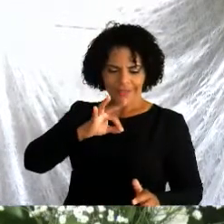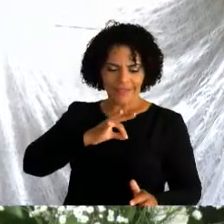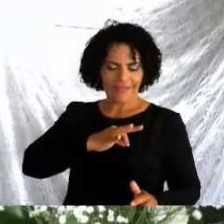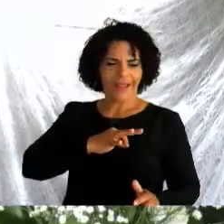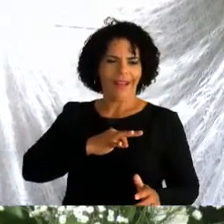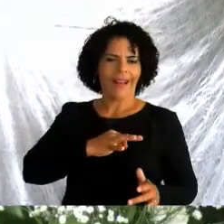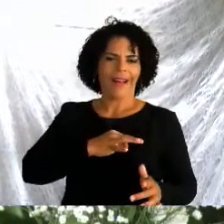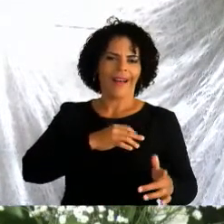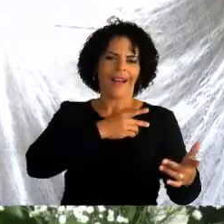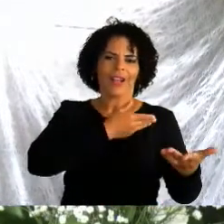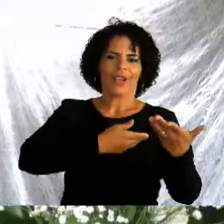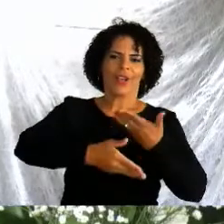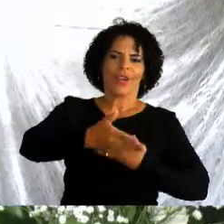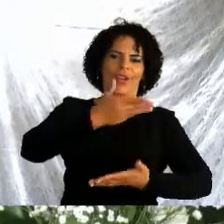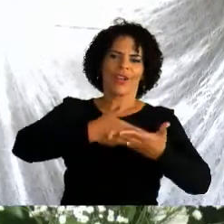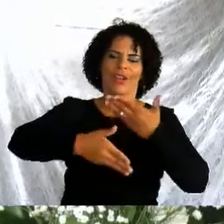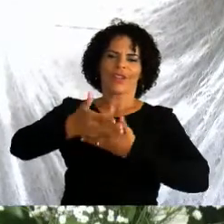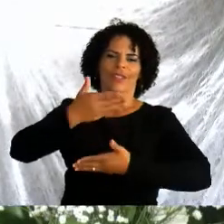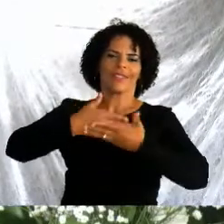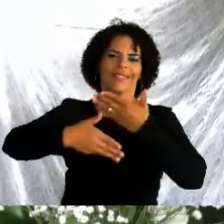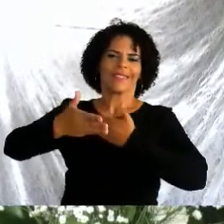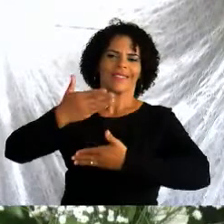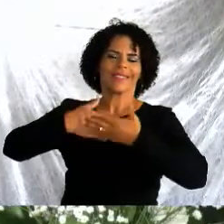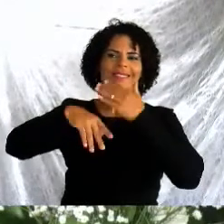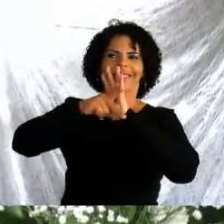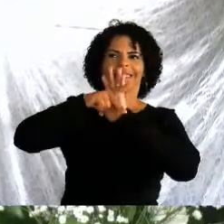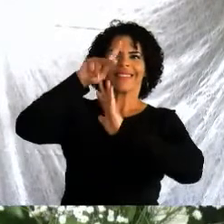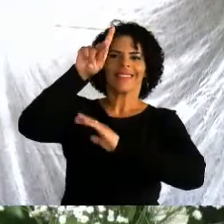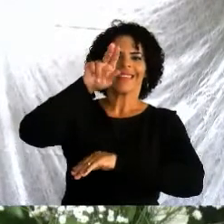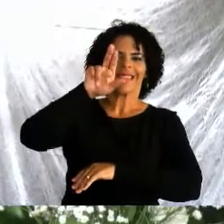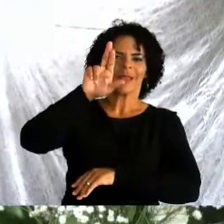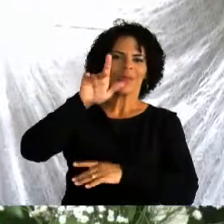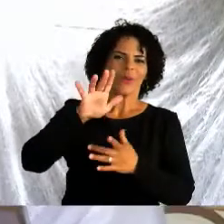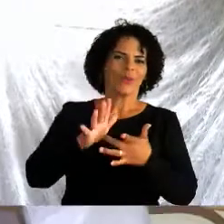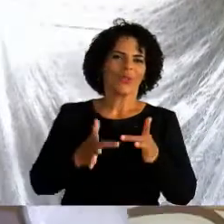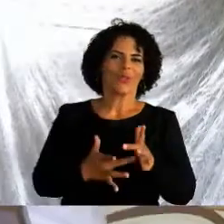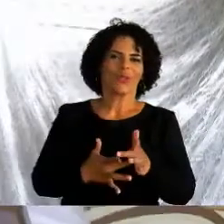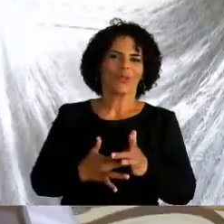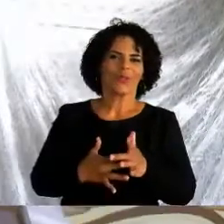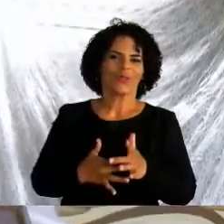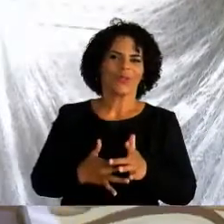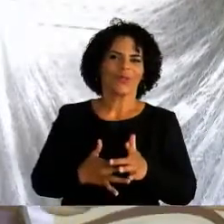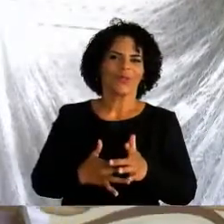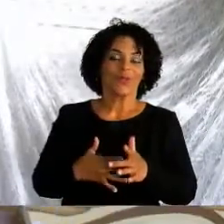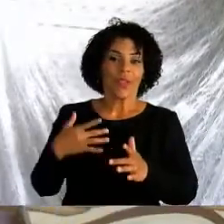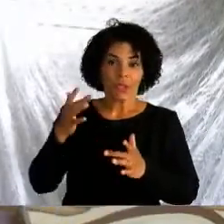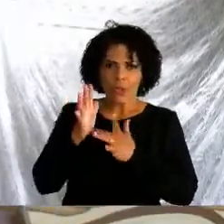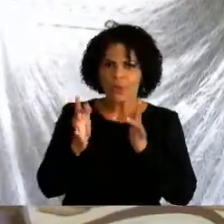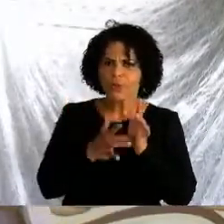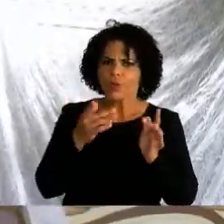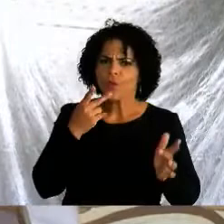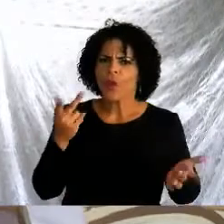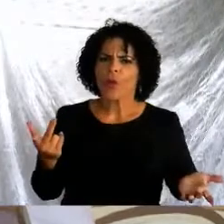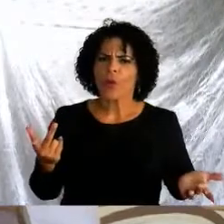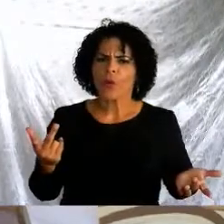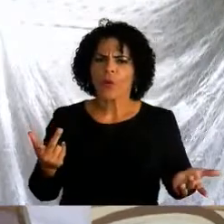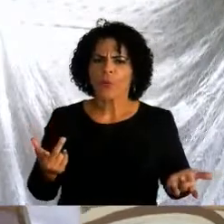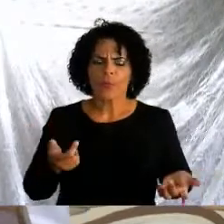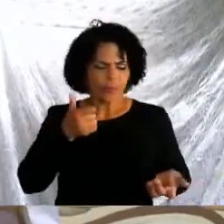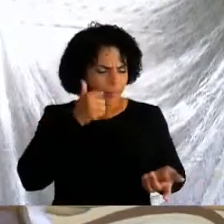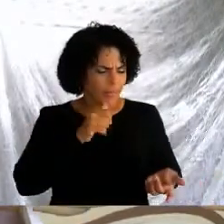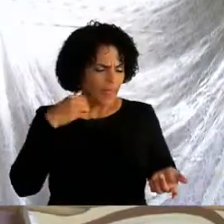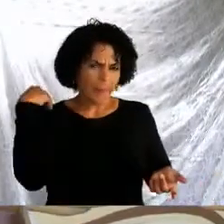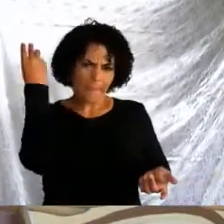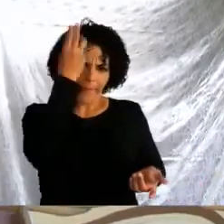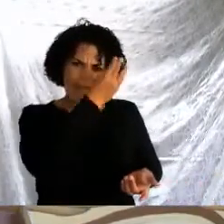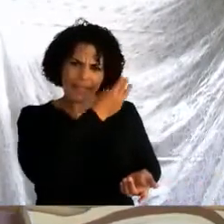irmãos e irmãs de Jesus. Ele mesmo disse. O que se diz de Maria, queridos irmãos e